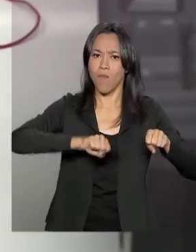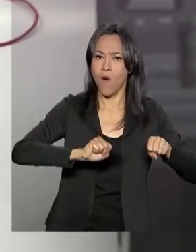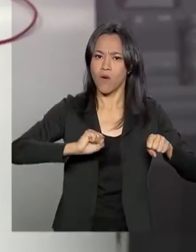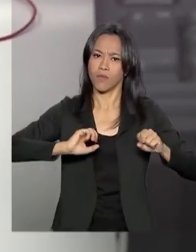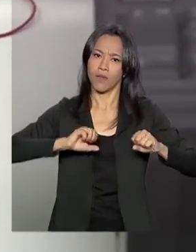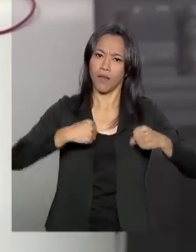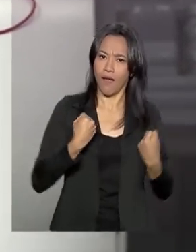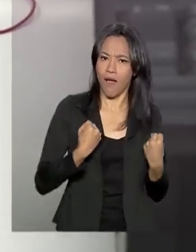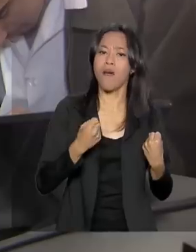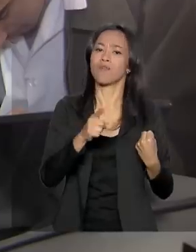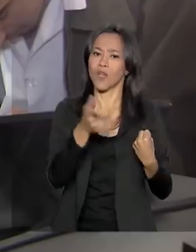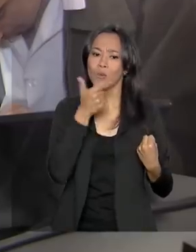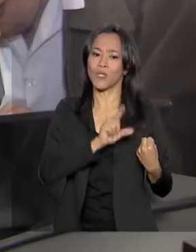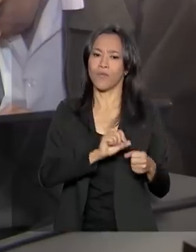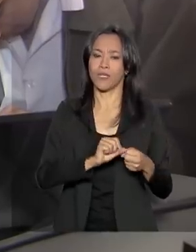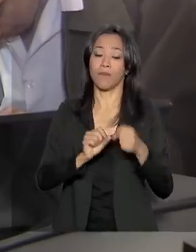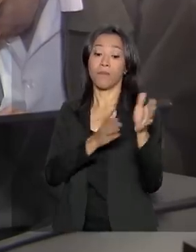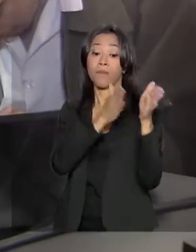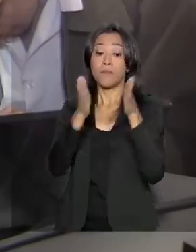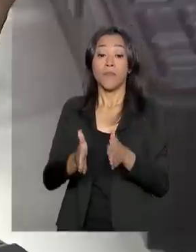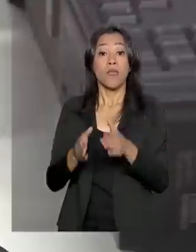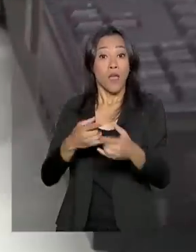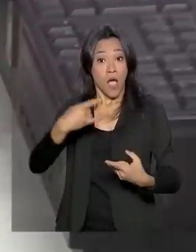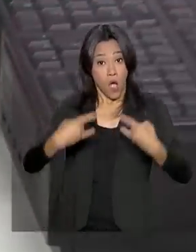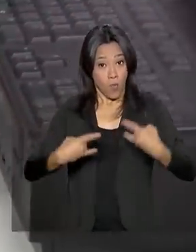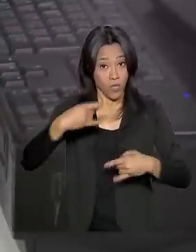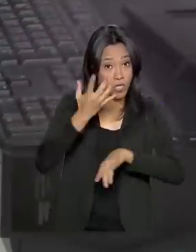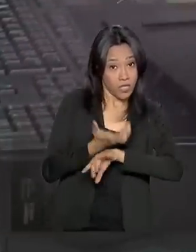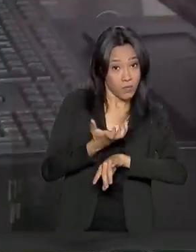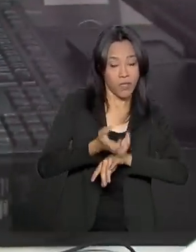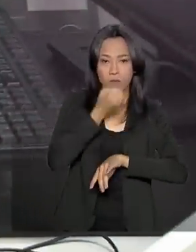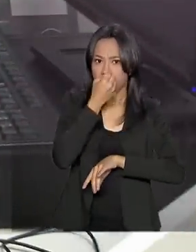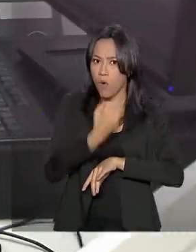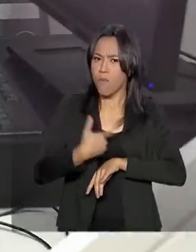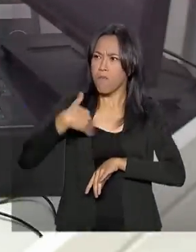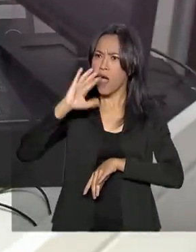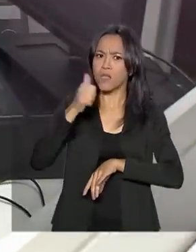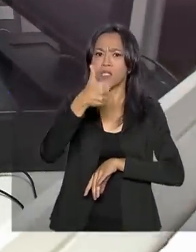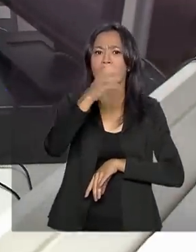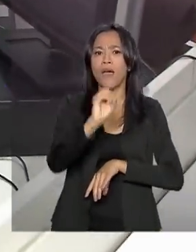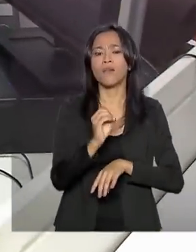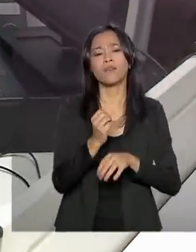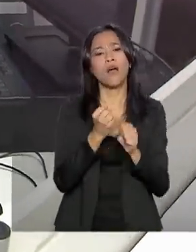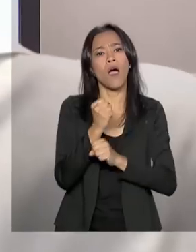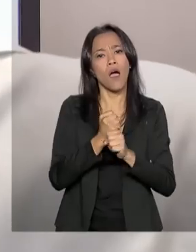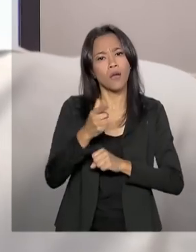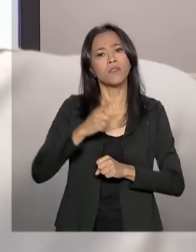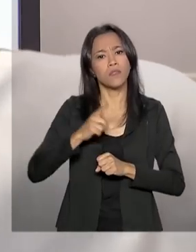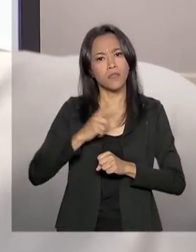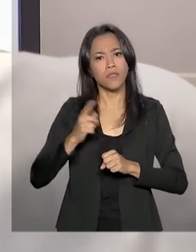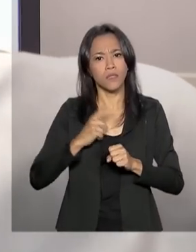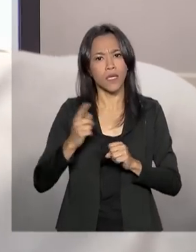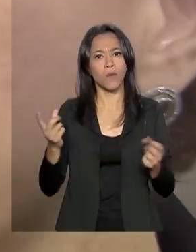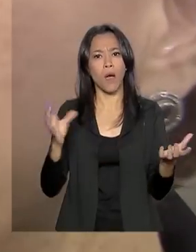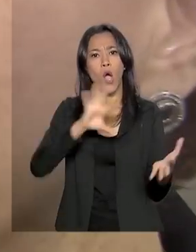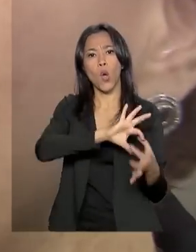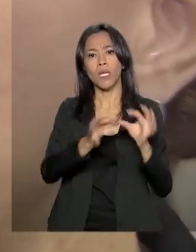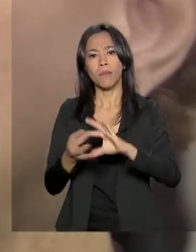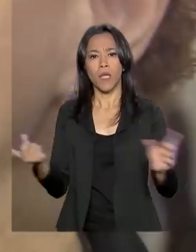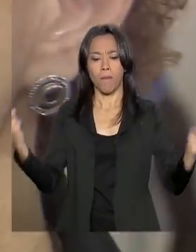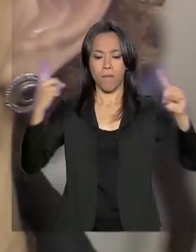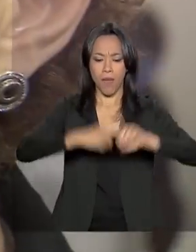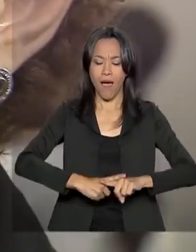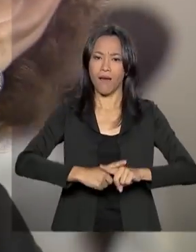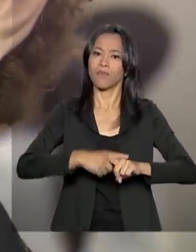A robótica tem recebido tanto destaque nas escolas, que há mais de dez anos é realizada uma Olimpíada Brasileira com o tema. Esta